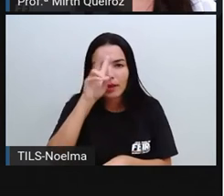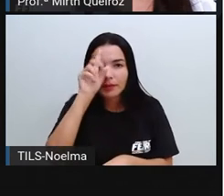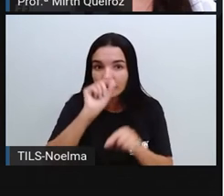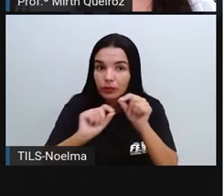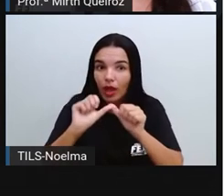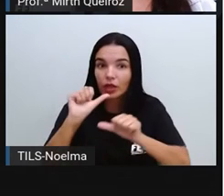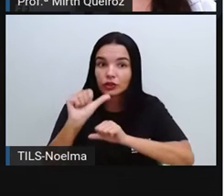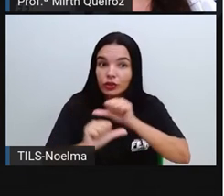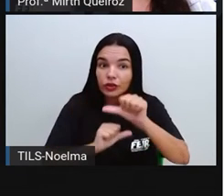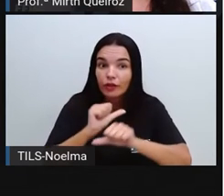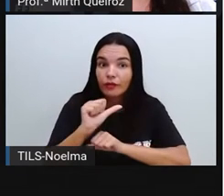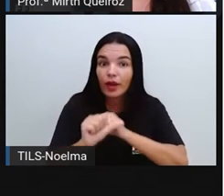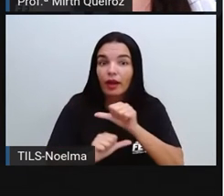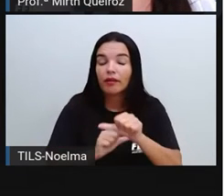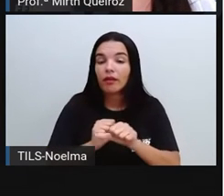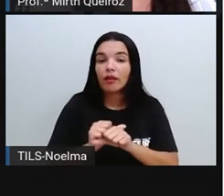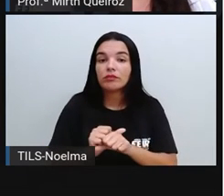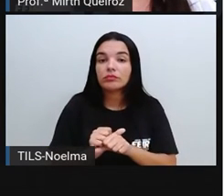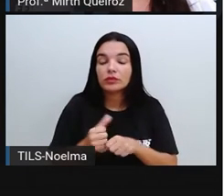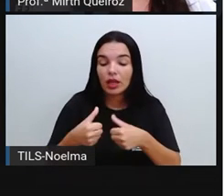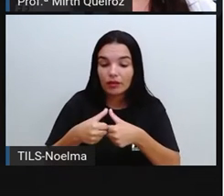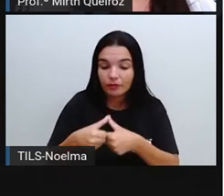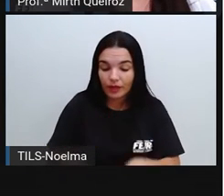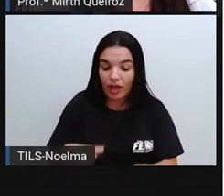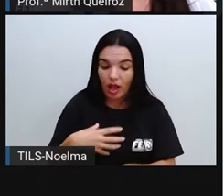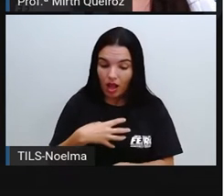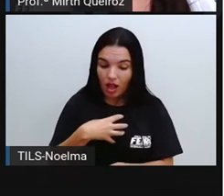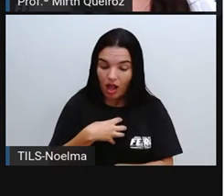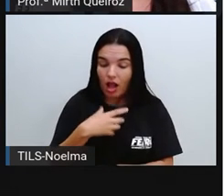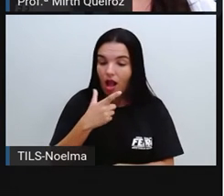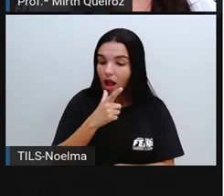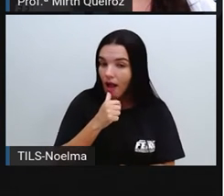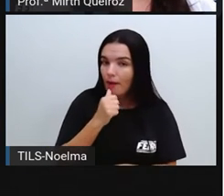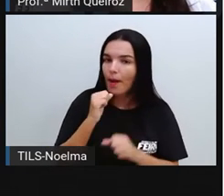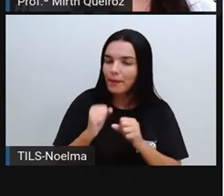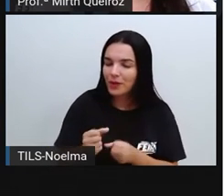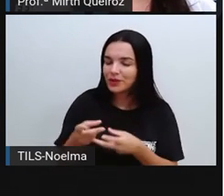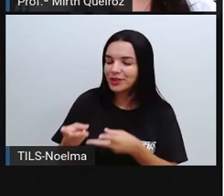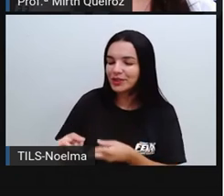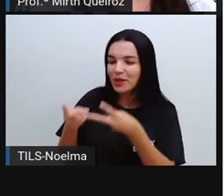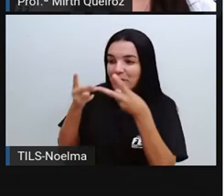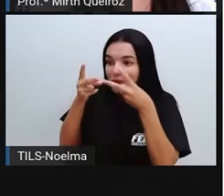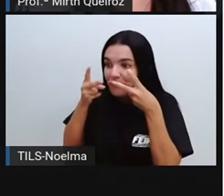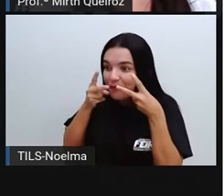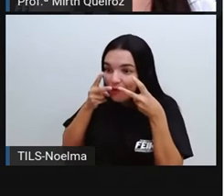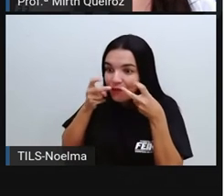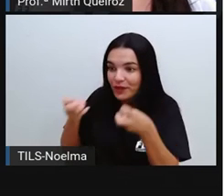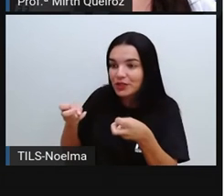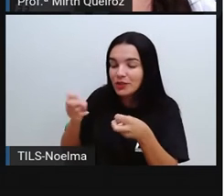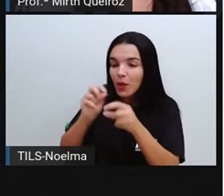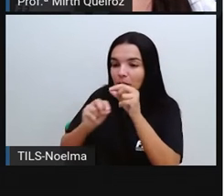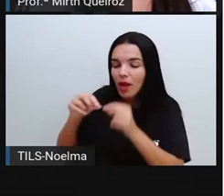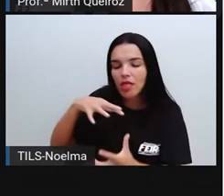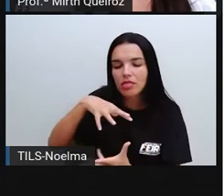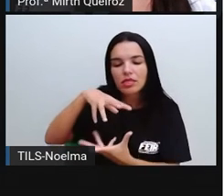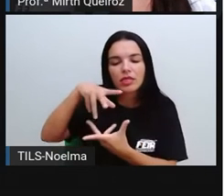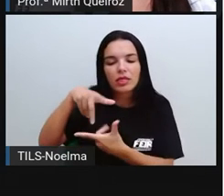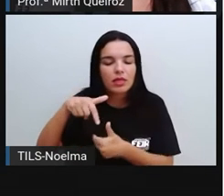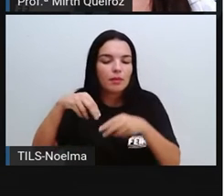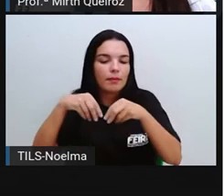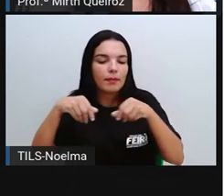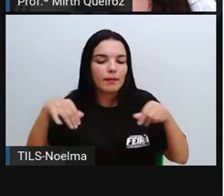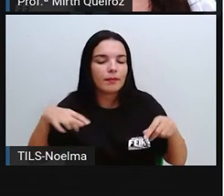estados físicos da água podem ser observados aí naturalmente no nosso planeta e os três estados